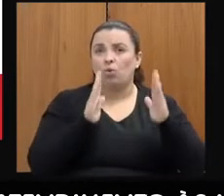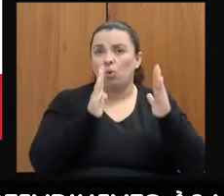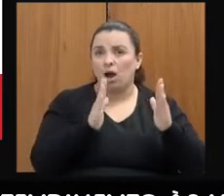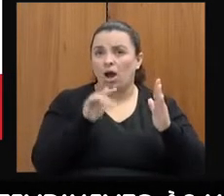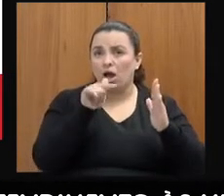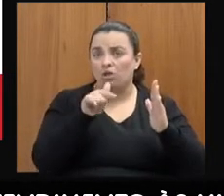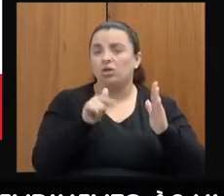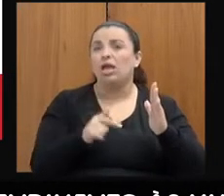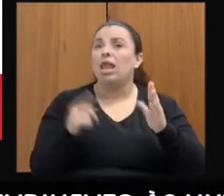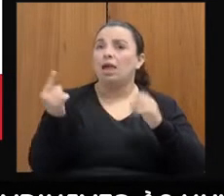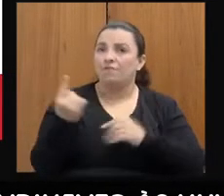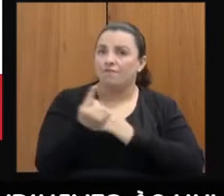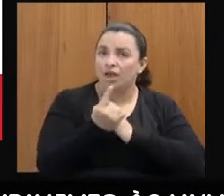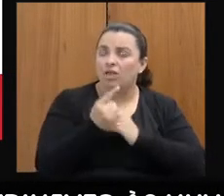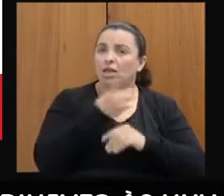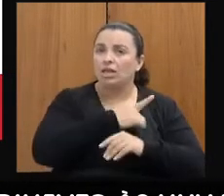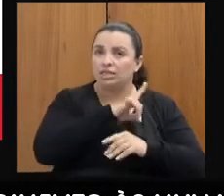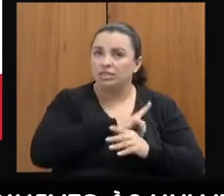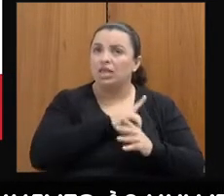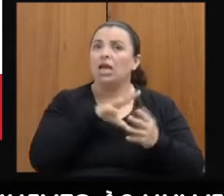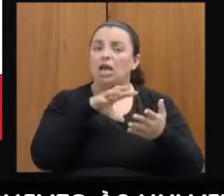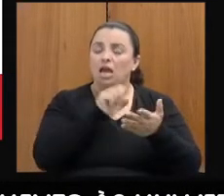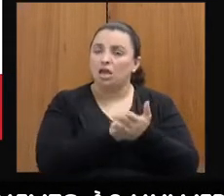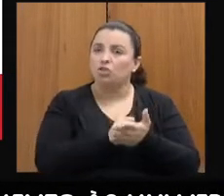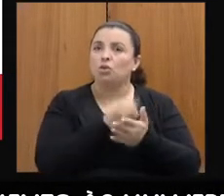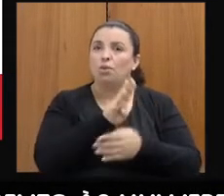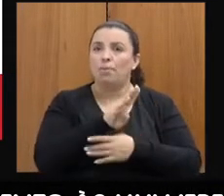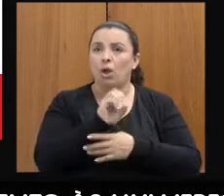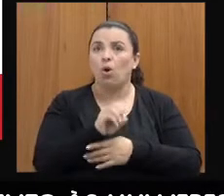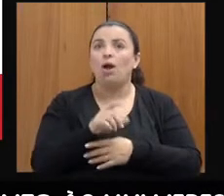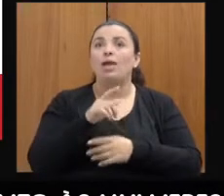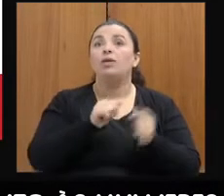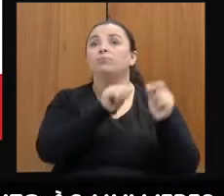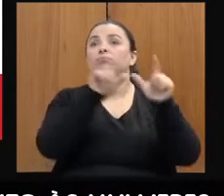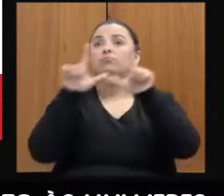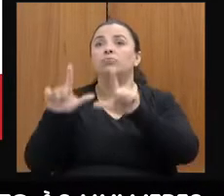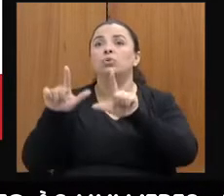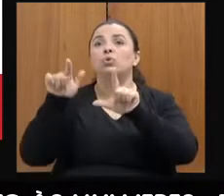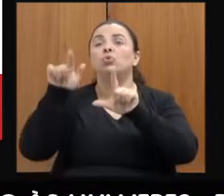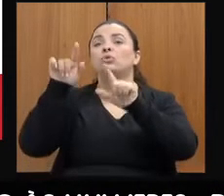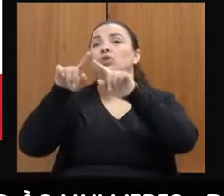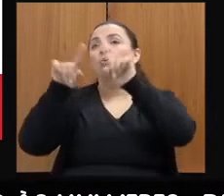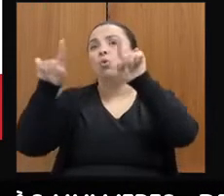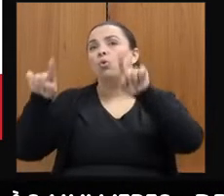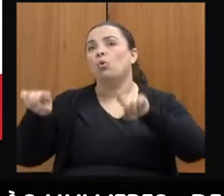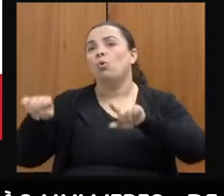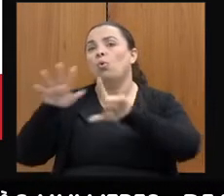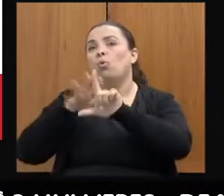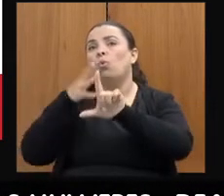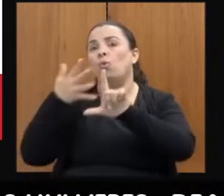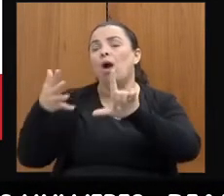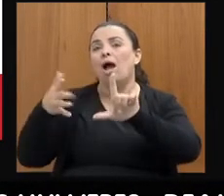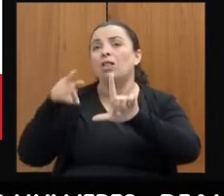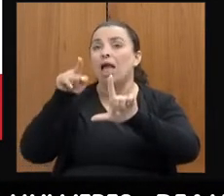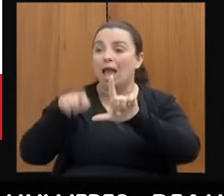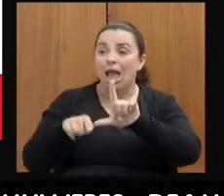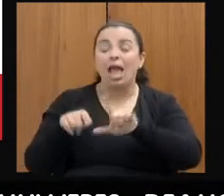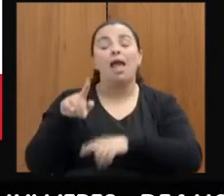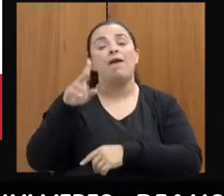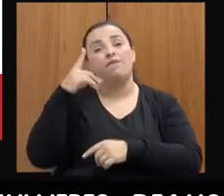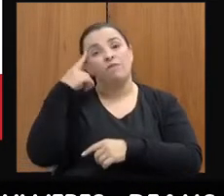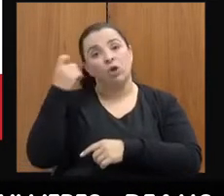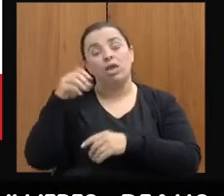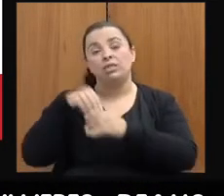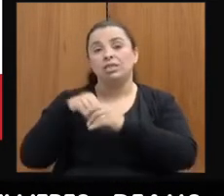representou e tal. No segundo quadro, eu tenho aqueles casos que seriam violência doméstica mas a mulher não quis registrar, ela